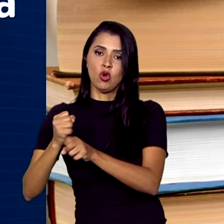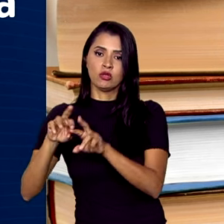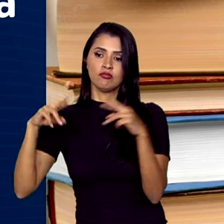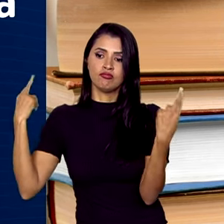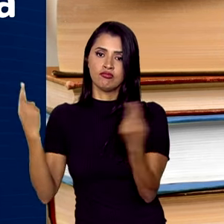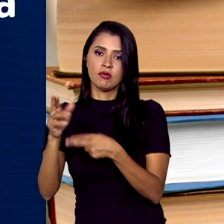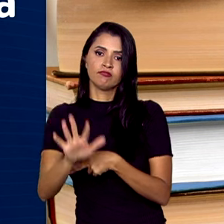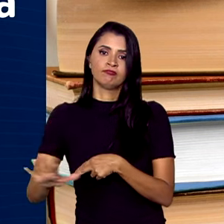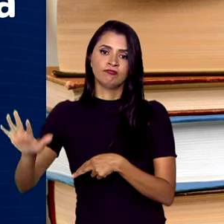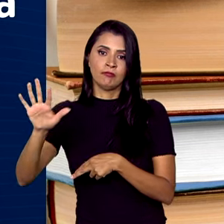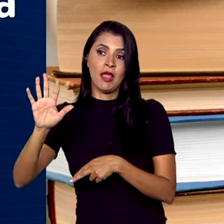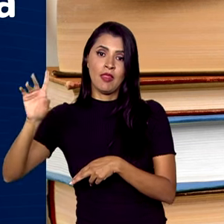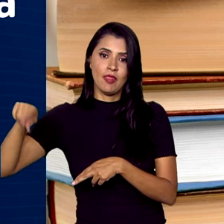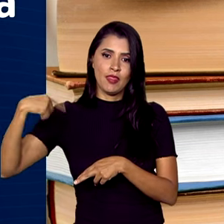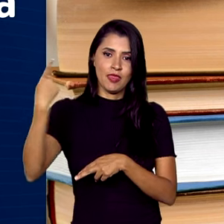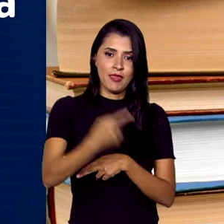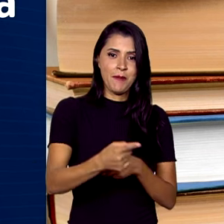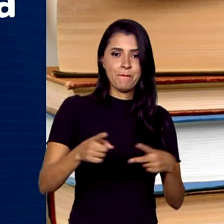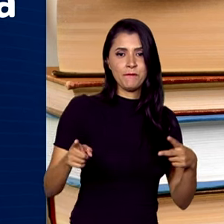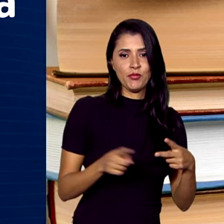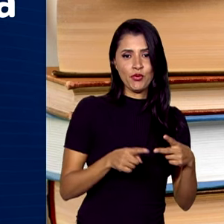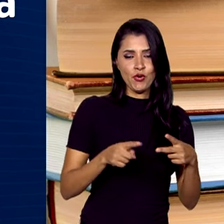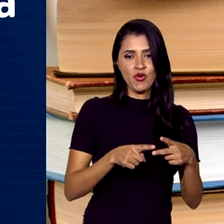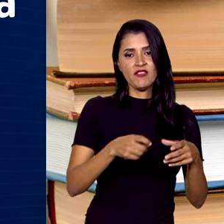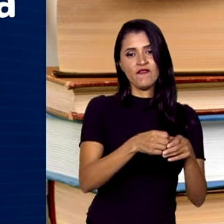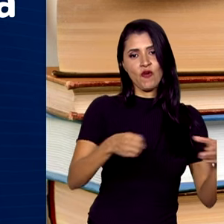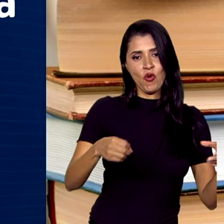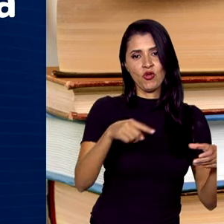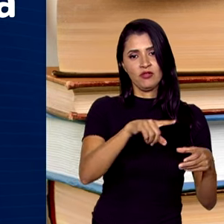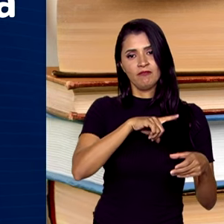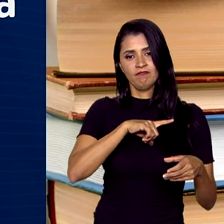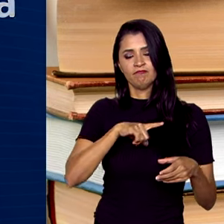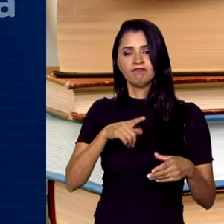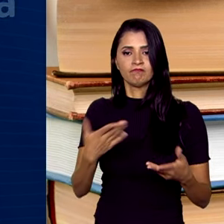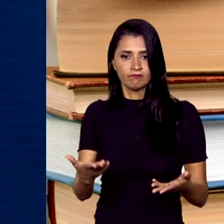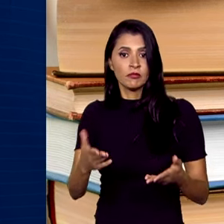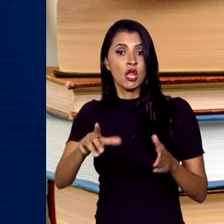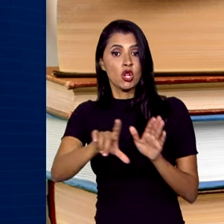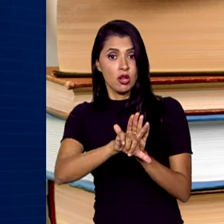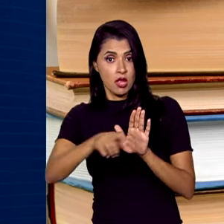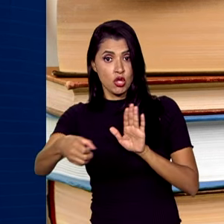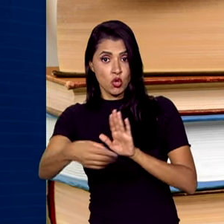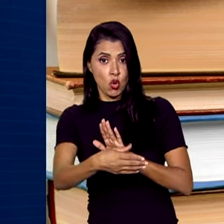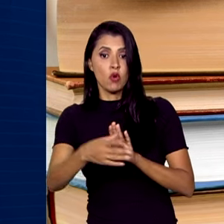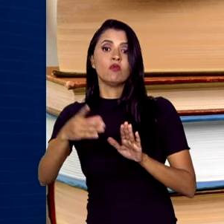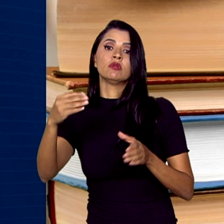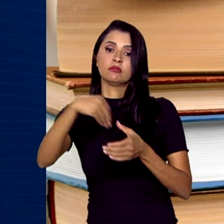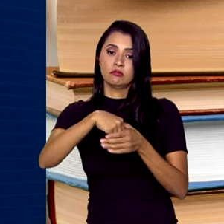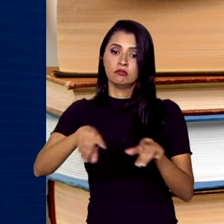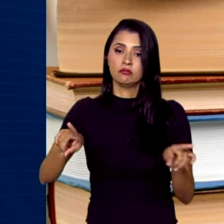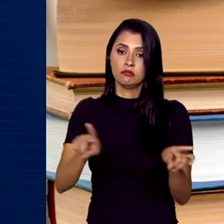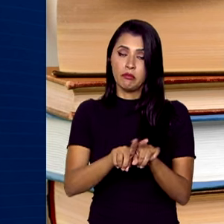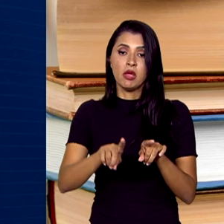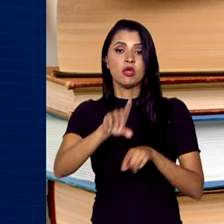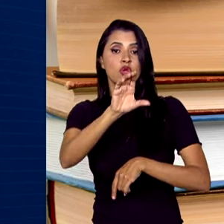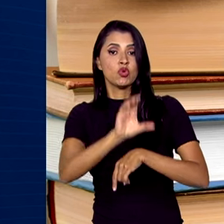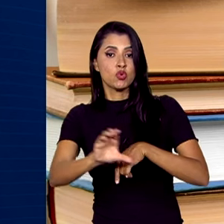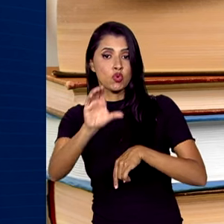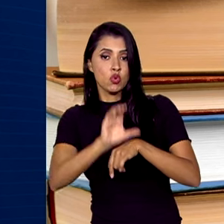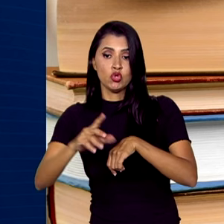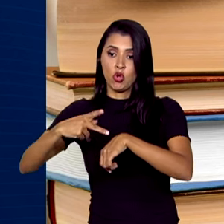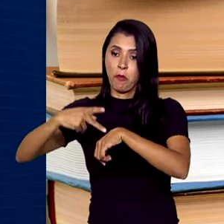concorrência e só depois as reservas de vagas para cotas. A nova lei institui ainda cotas para cursos de pós